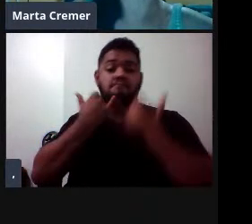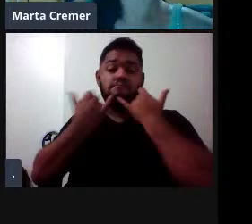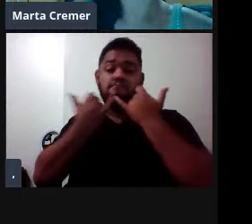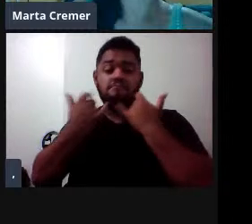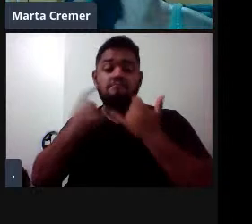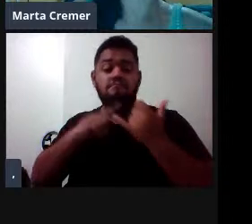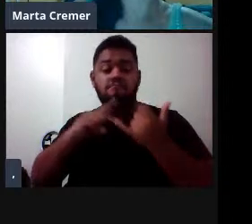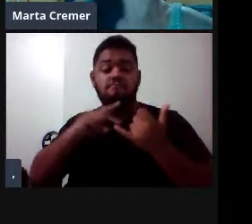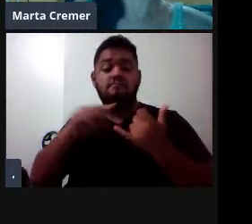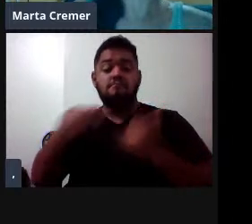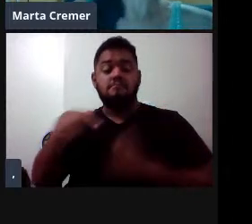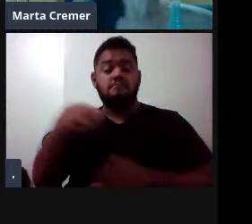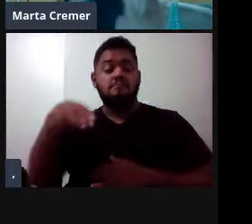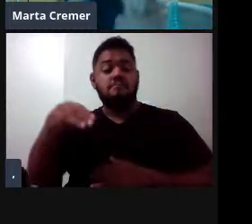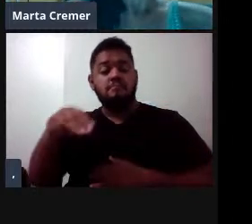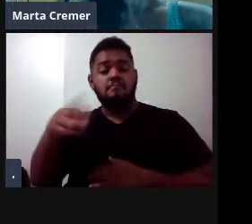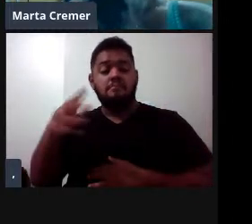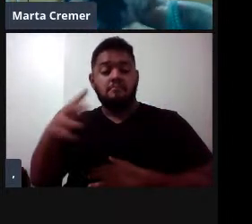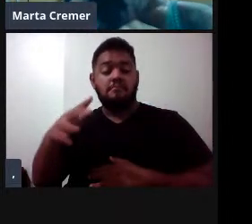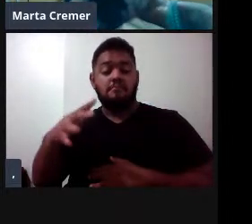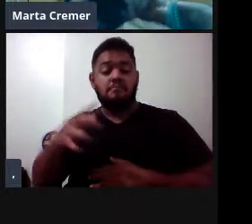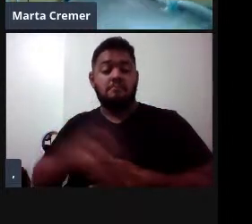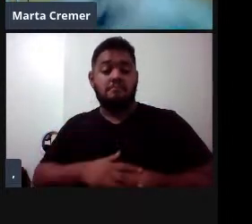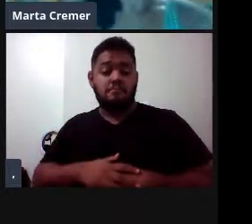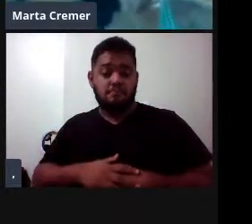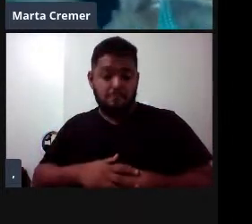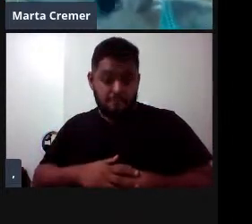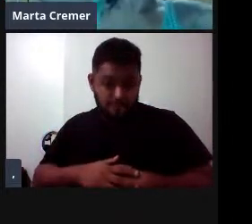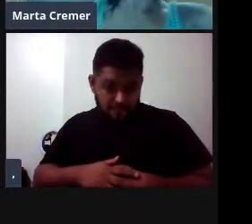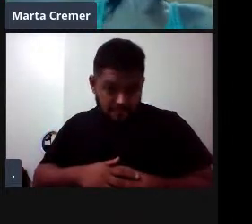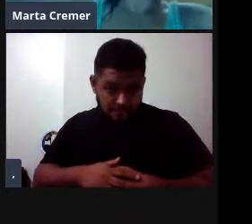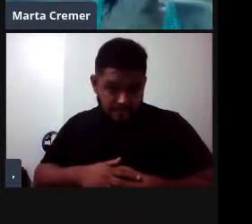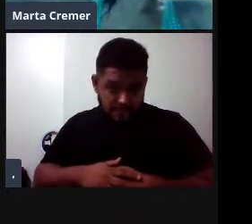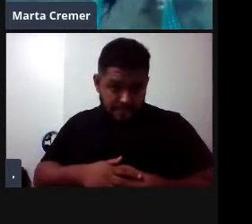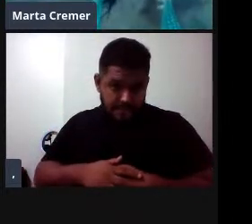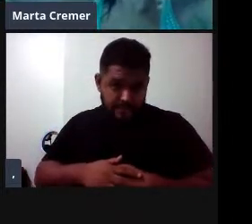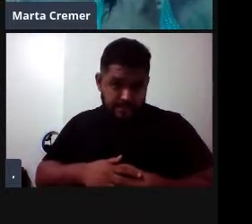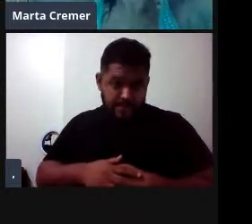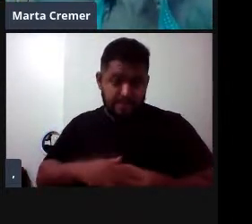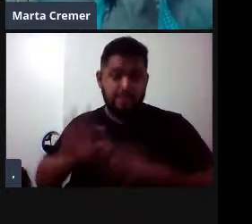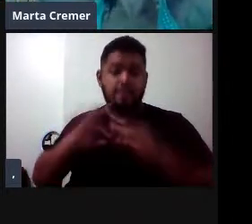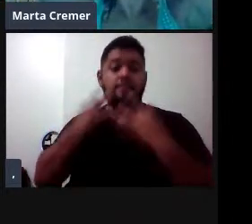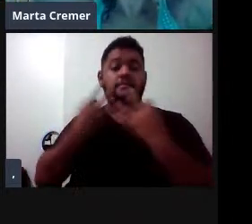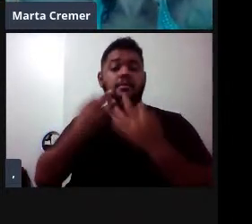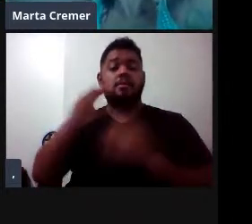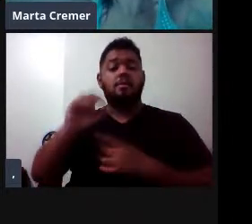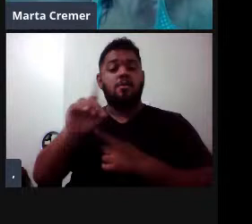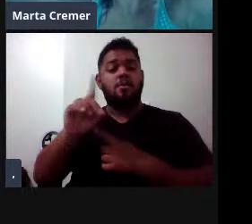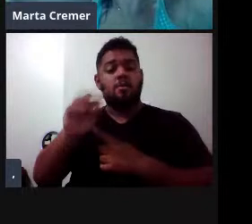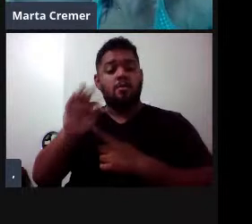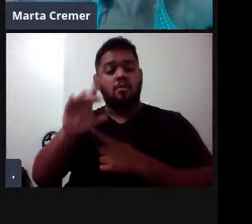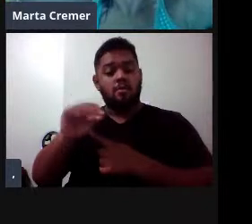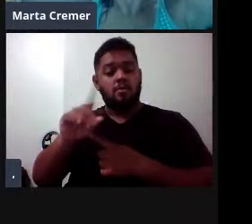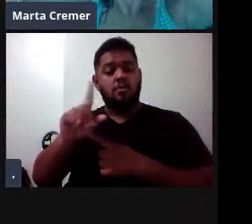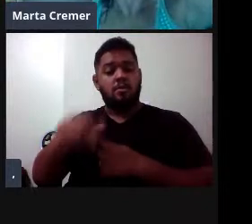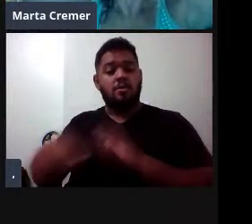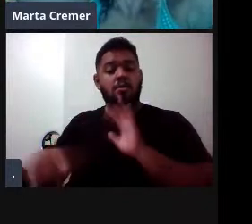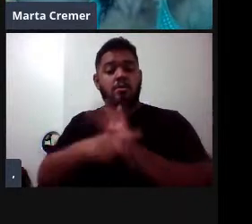metros e meio de comprimento. Aí chegamos na, nos odontocetos aqui, família